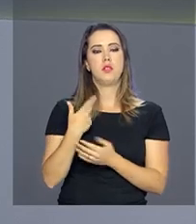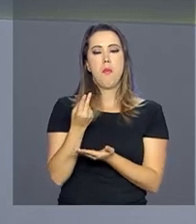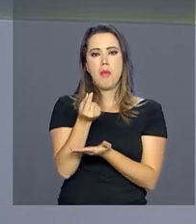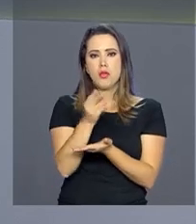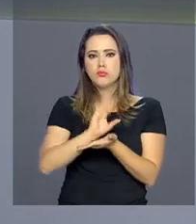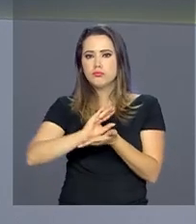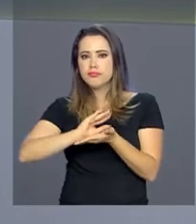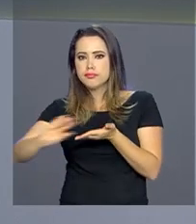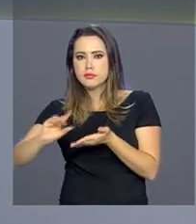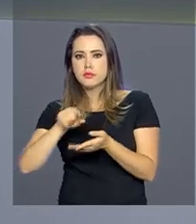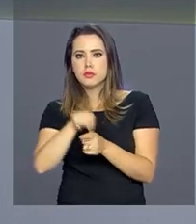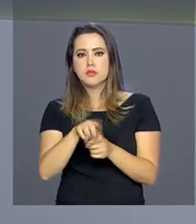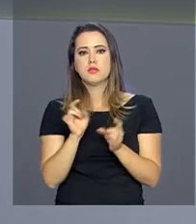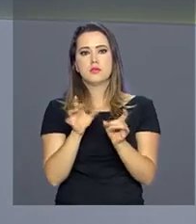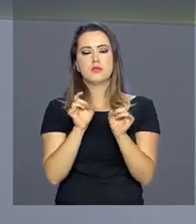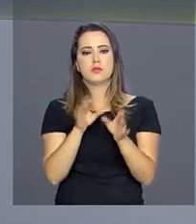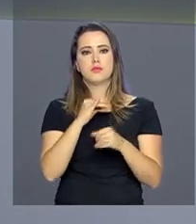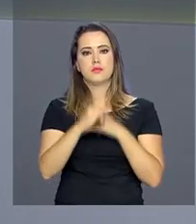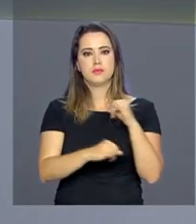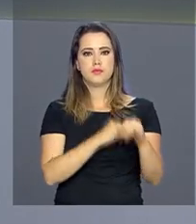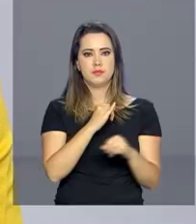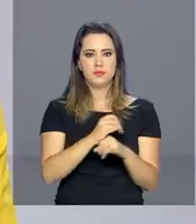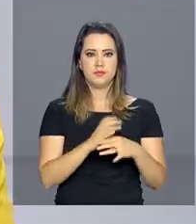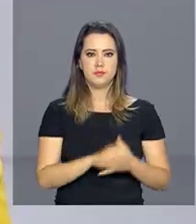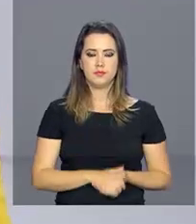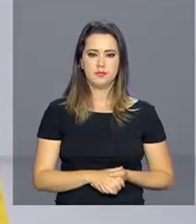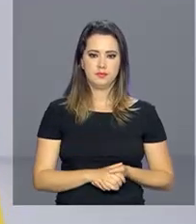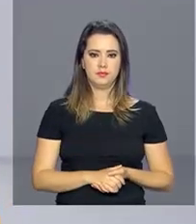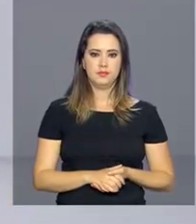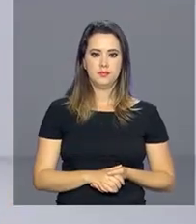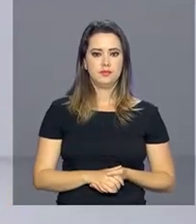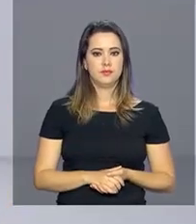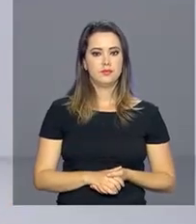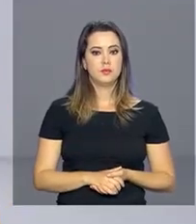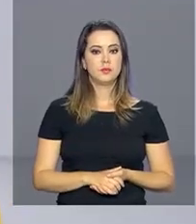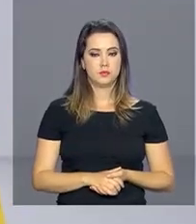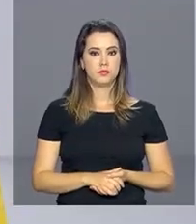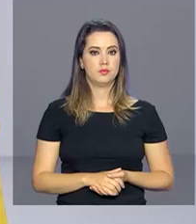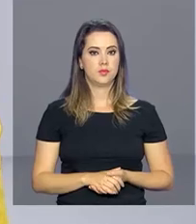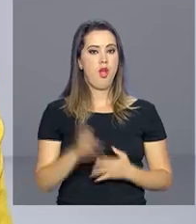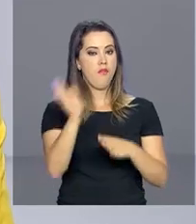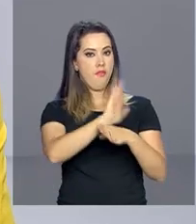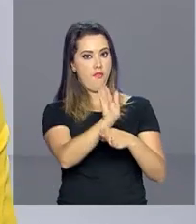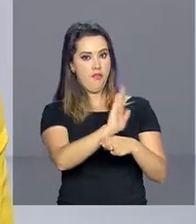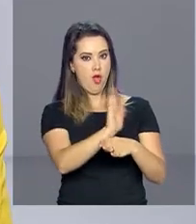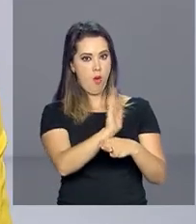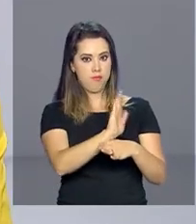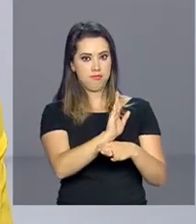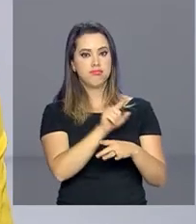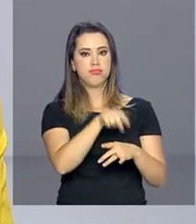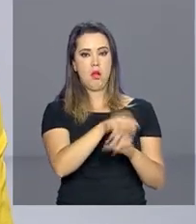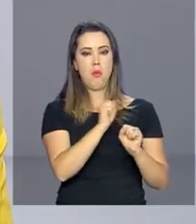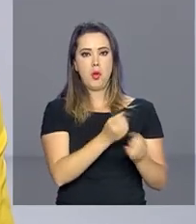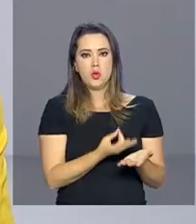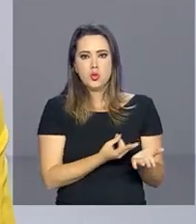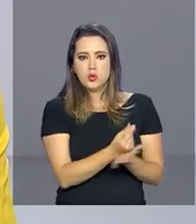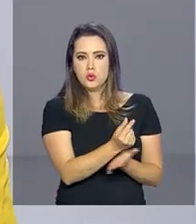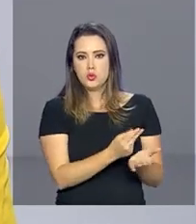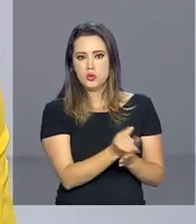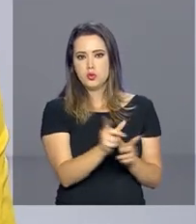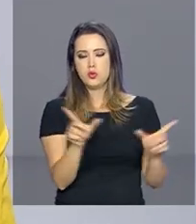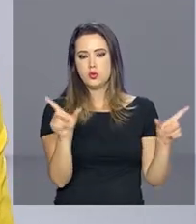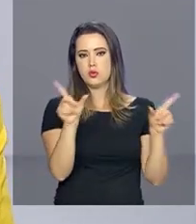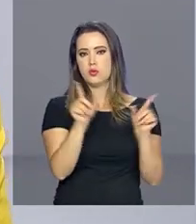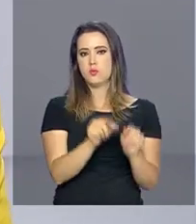receber parte da receita das vendas online. E produtoras independentes de cinema poderão receber recursos da